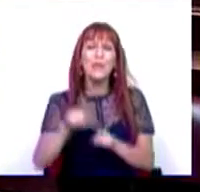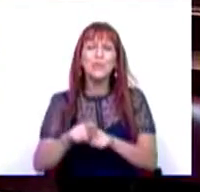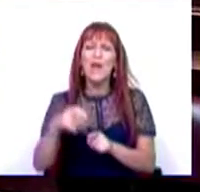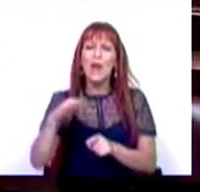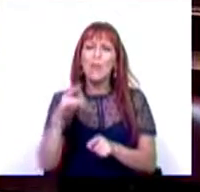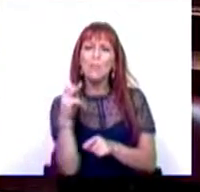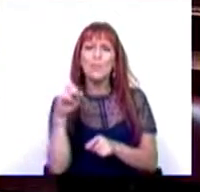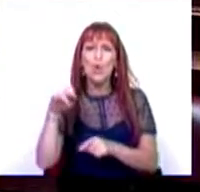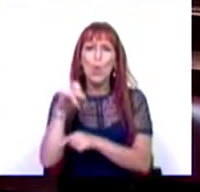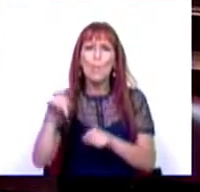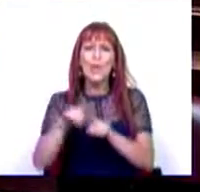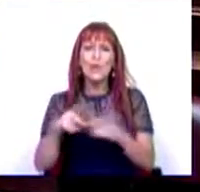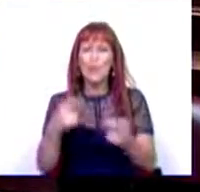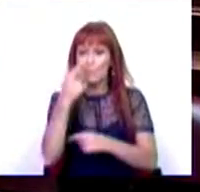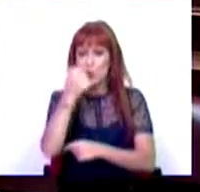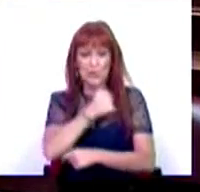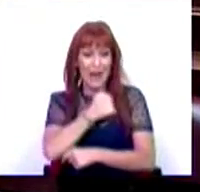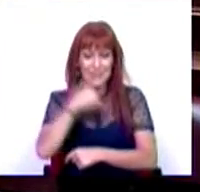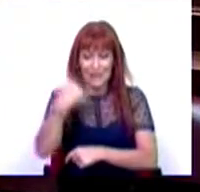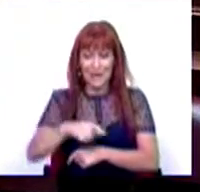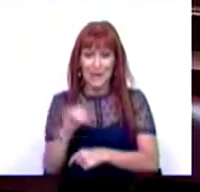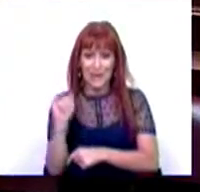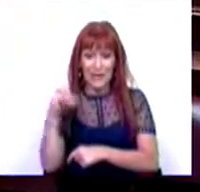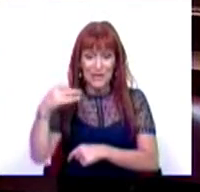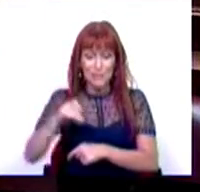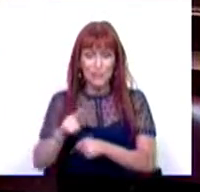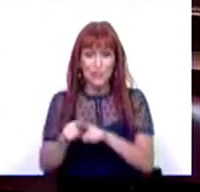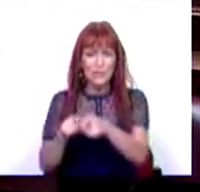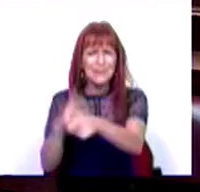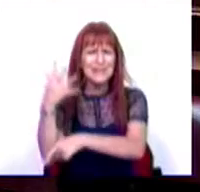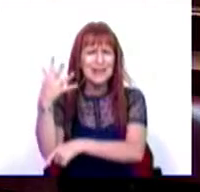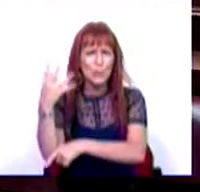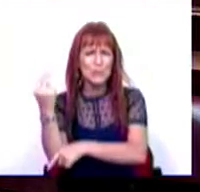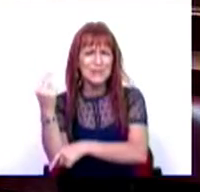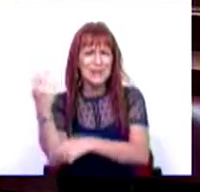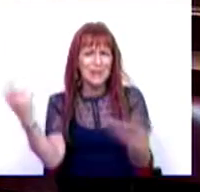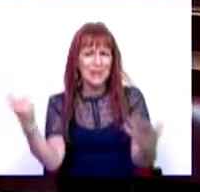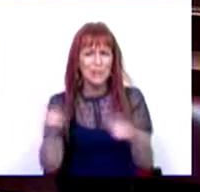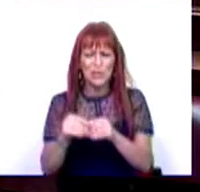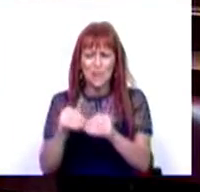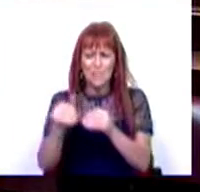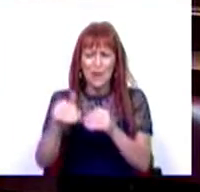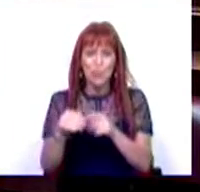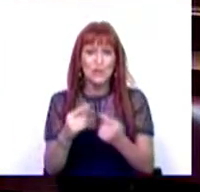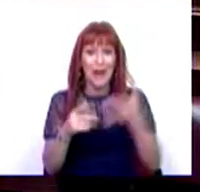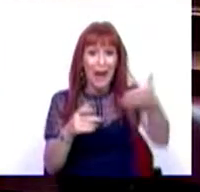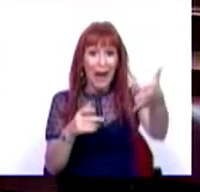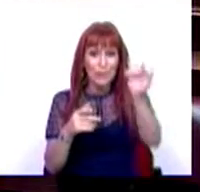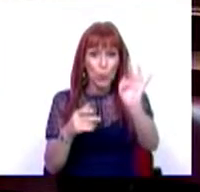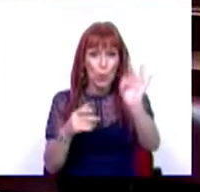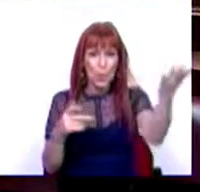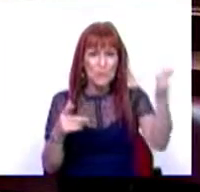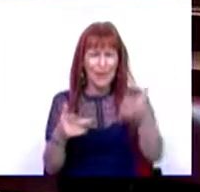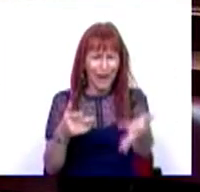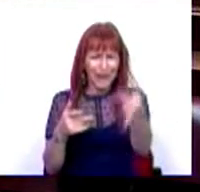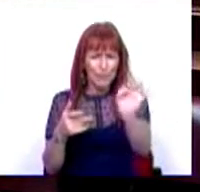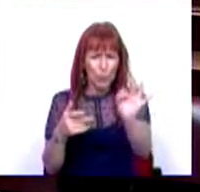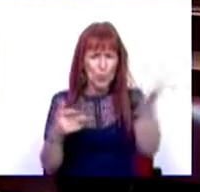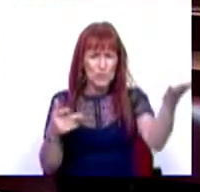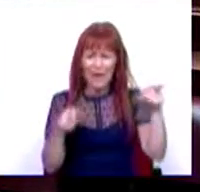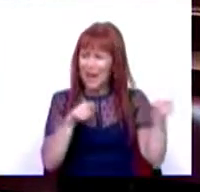propano, que é o que as pessoas têm em casa. O ISP foi responsável por 5 cêntimos e as margens por 14. 14.